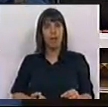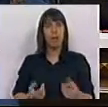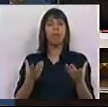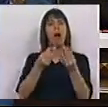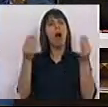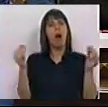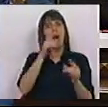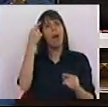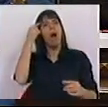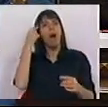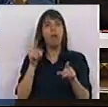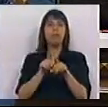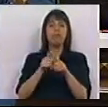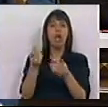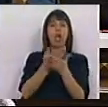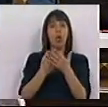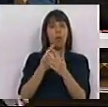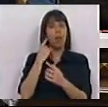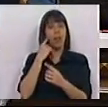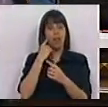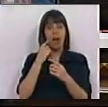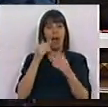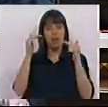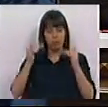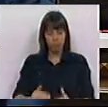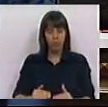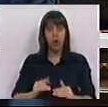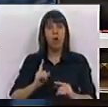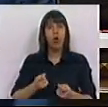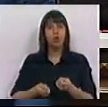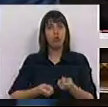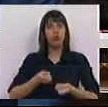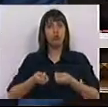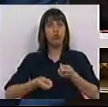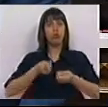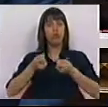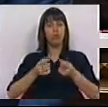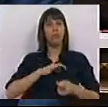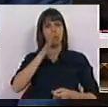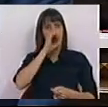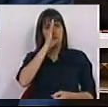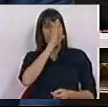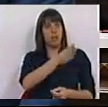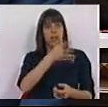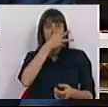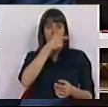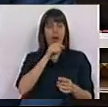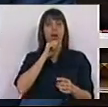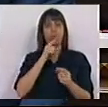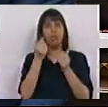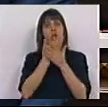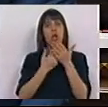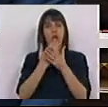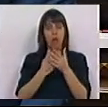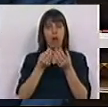Muita gente tem a ideia de que uma economia, depois de bater no chão, começa a crescer. Infelizmente, e a Sra. Ministra sabe disso, é possível uma